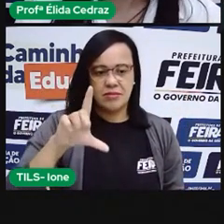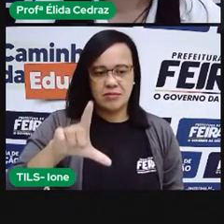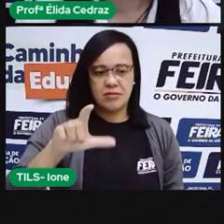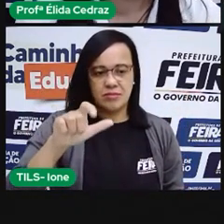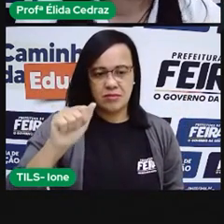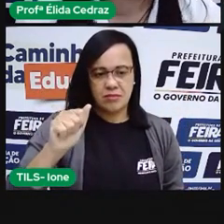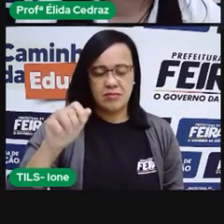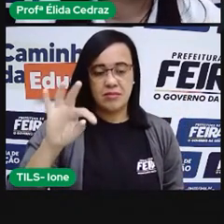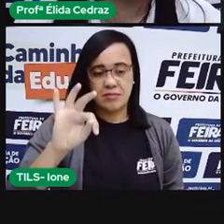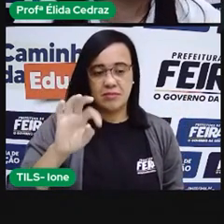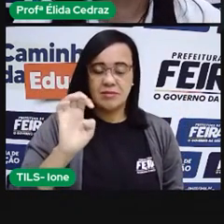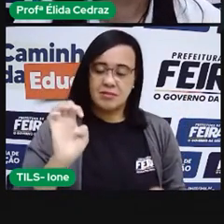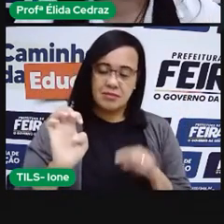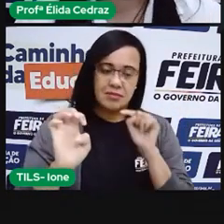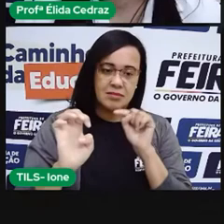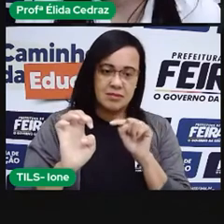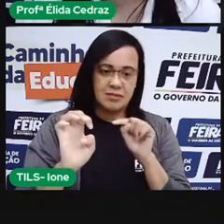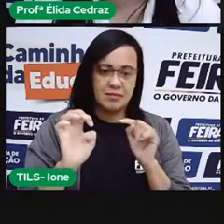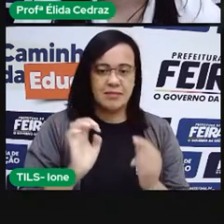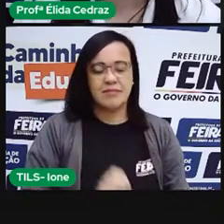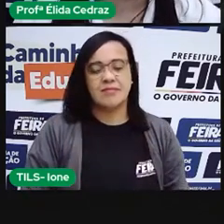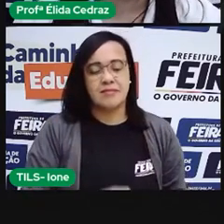Caixa de número 6.